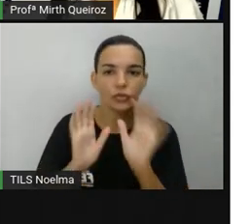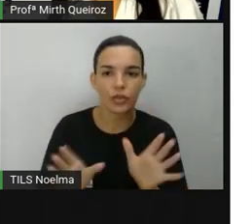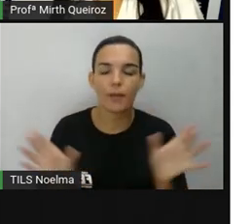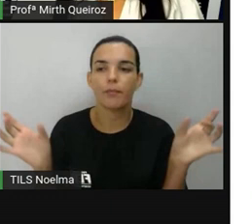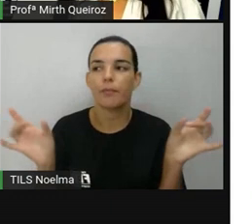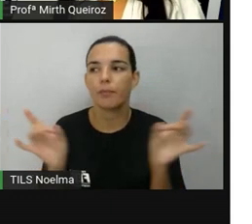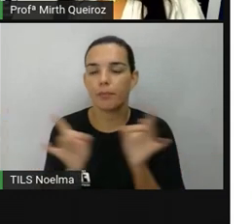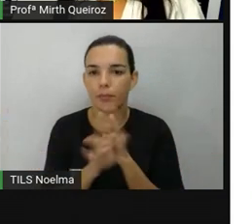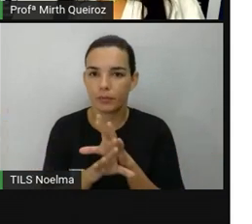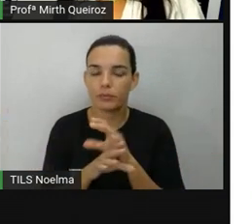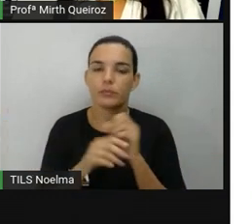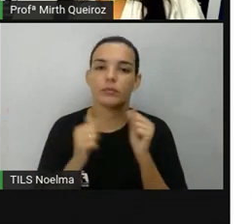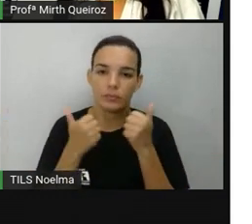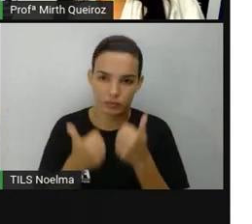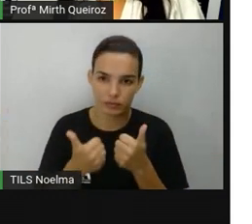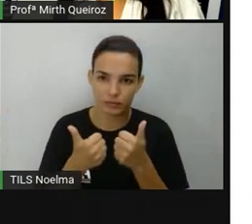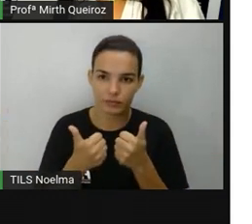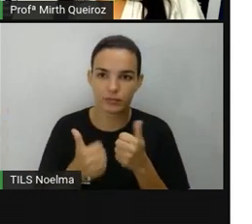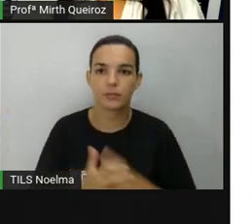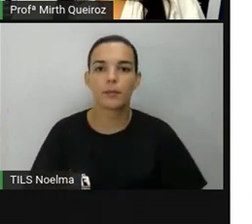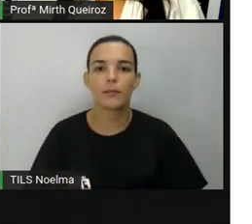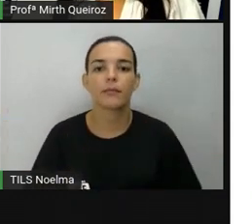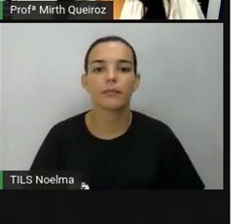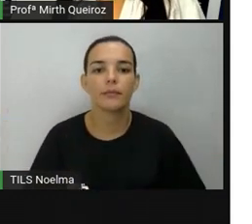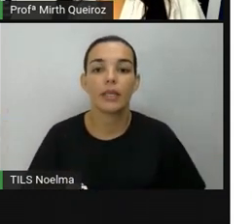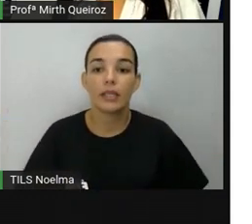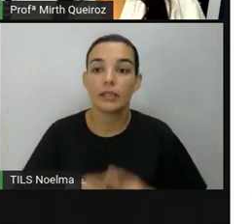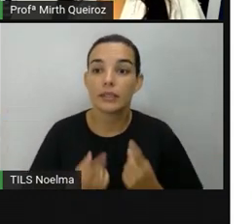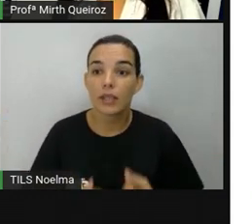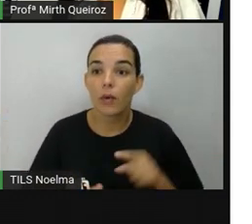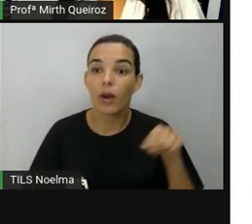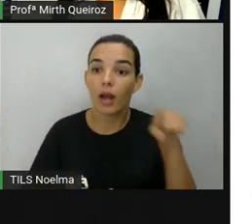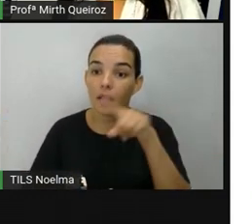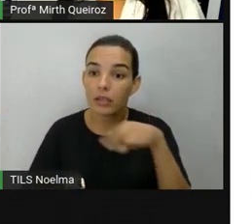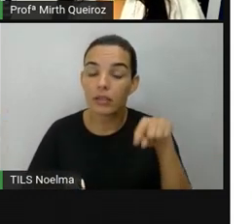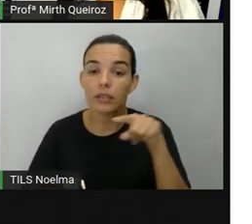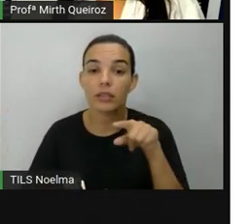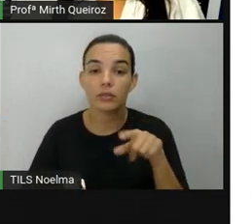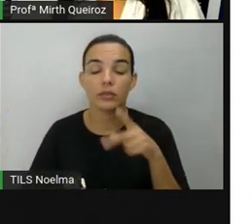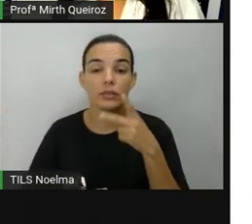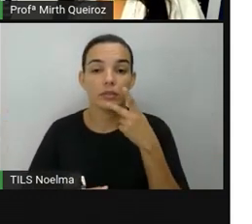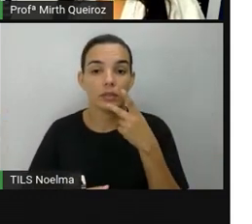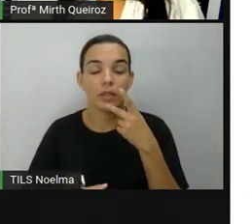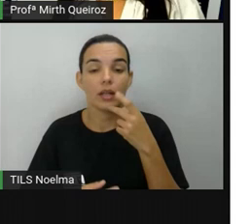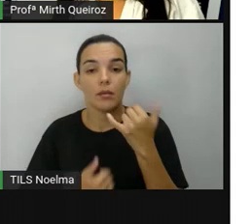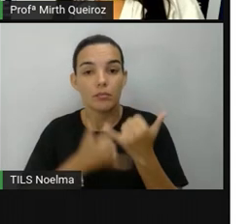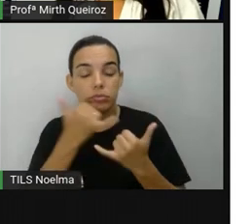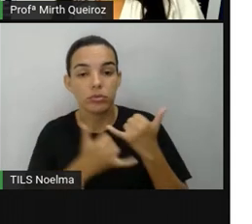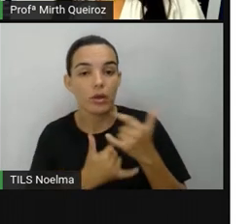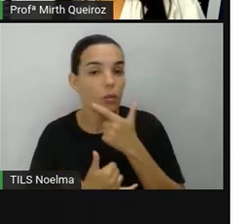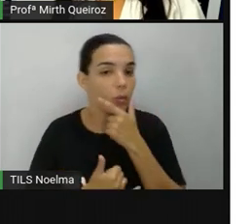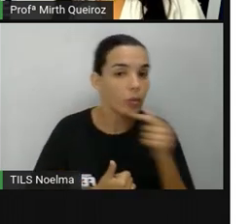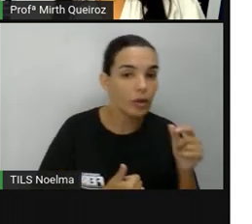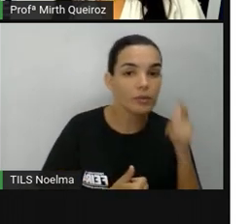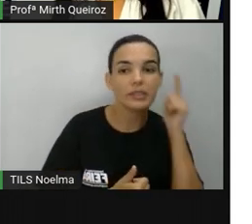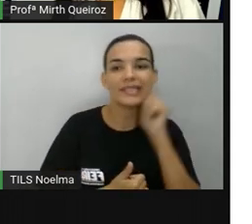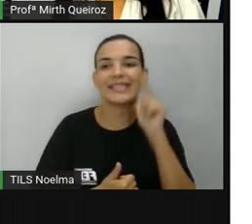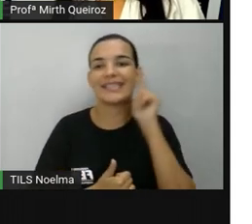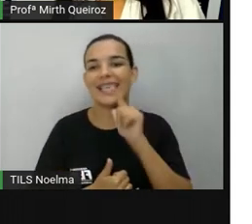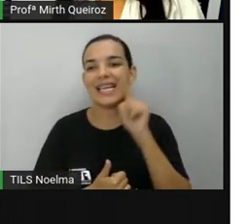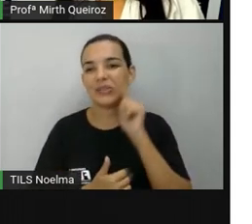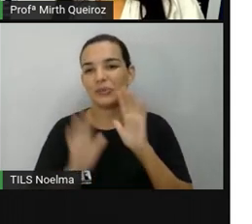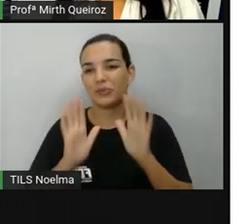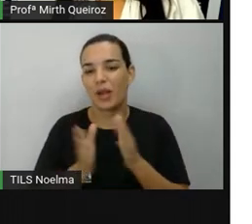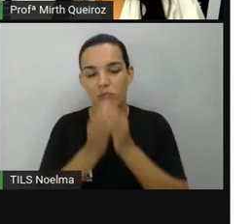receberam uma bomba. E aí, esse jogador, ele teria acertado uma